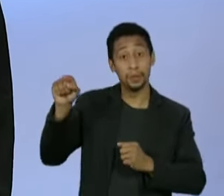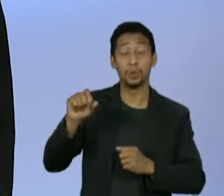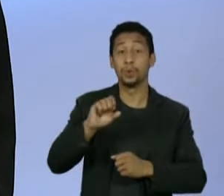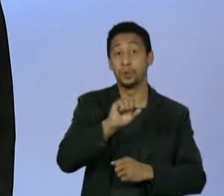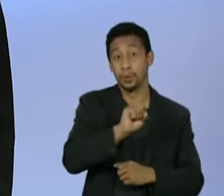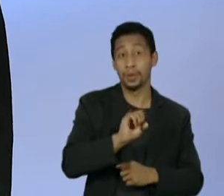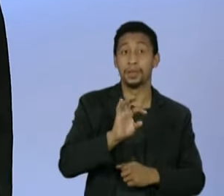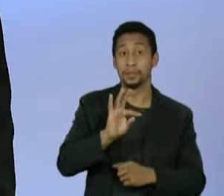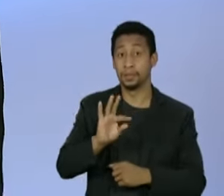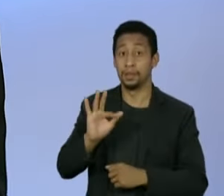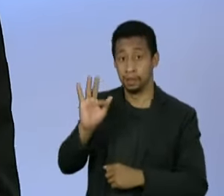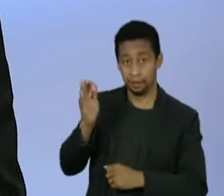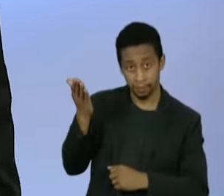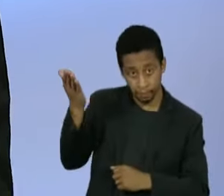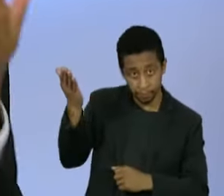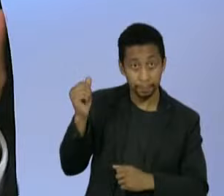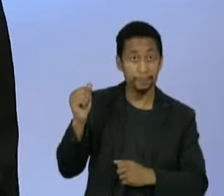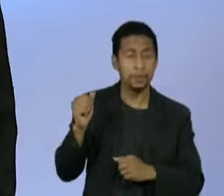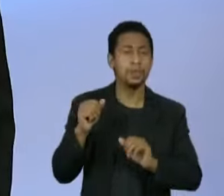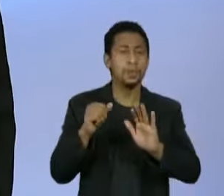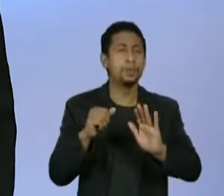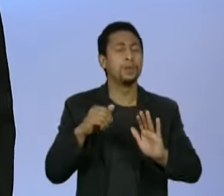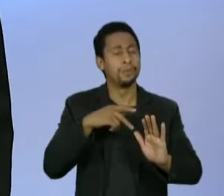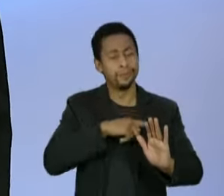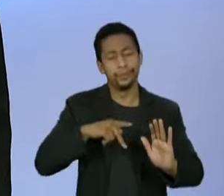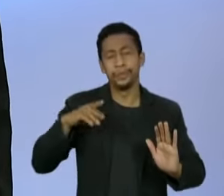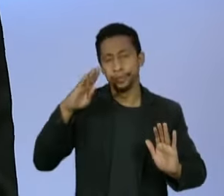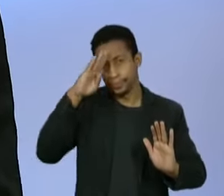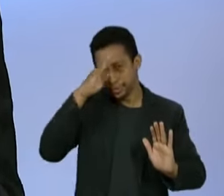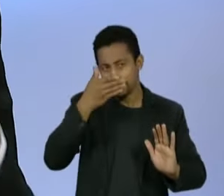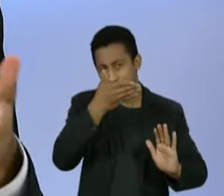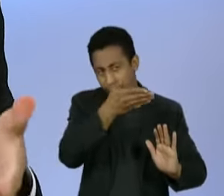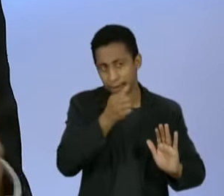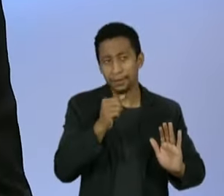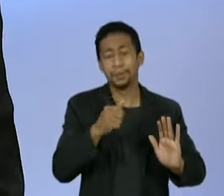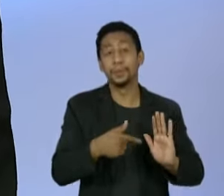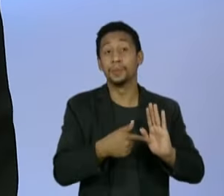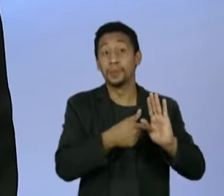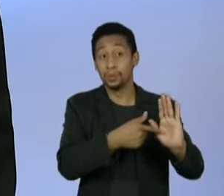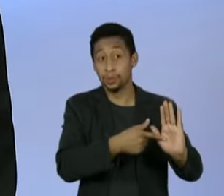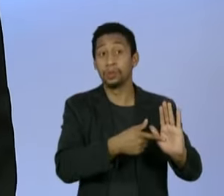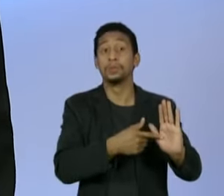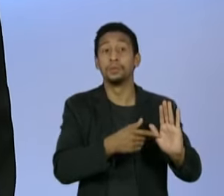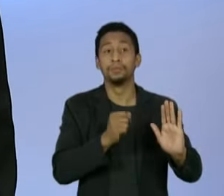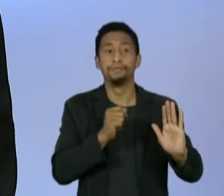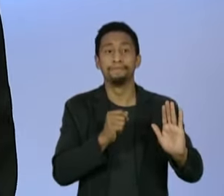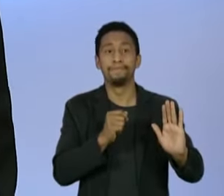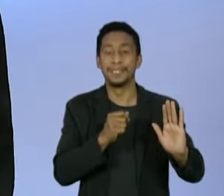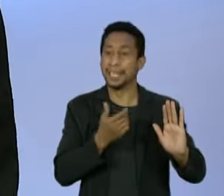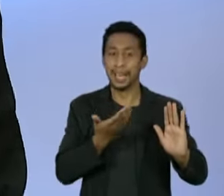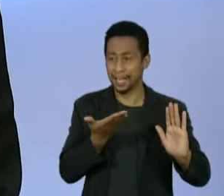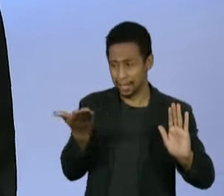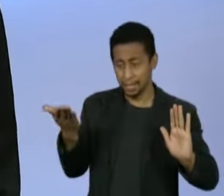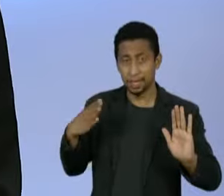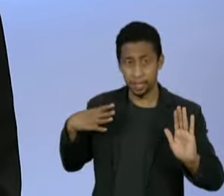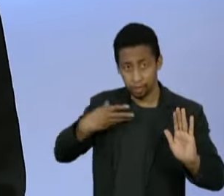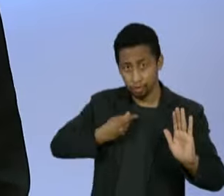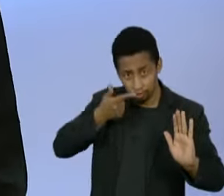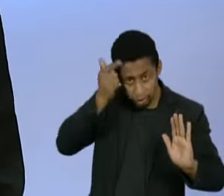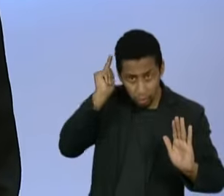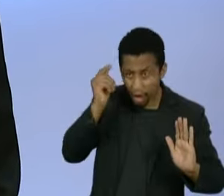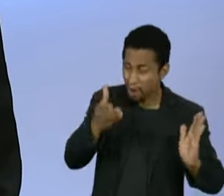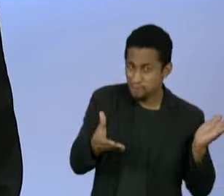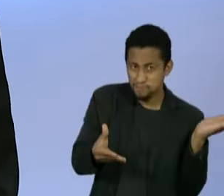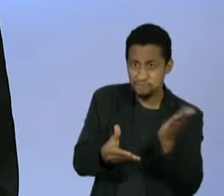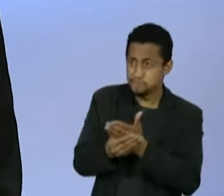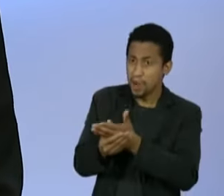O senhor, quando o presidente Jair Bolsonaro tomou a atitude inédita de apresentar um pedido de impeachment do ministro Alexandre de Moraes, o senhor disse que aquilo era cortina